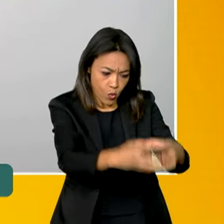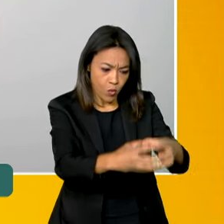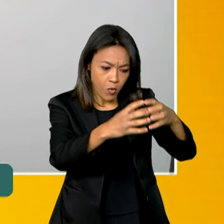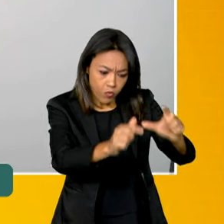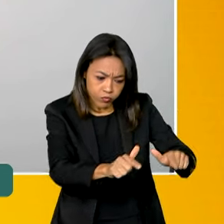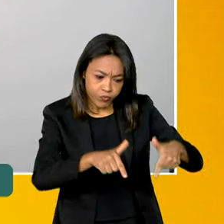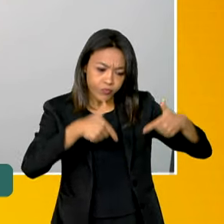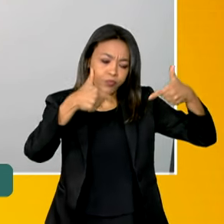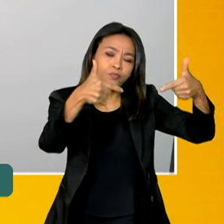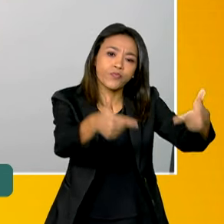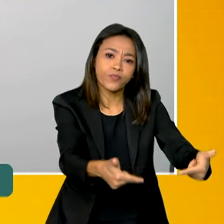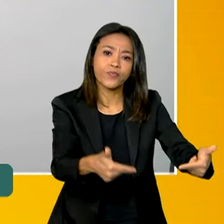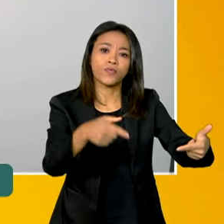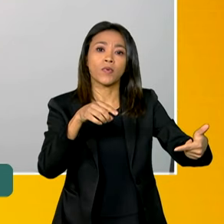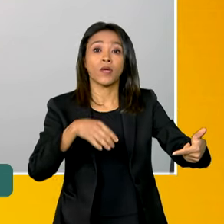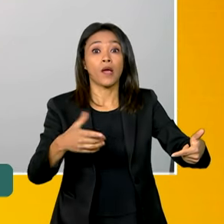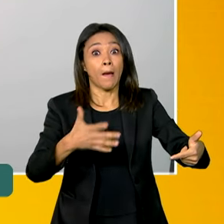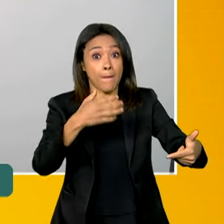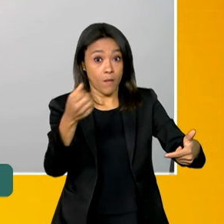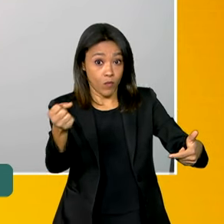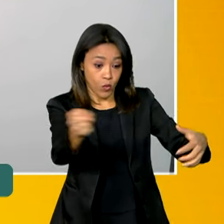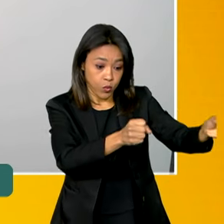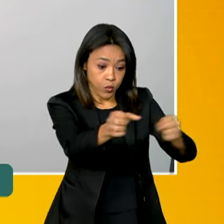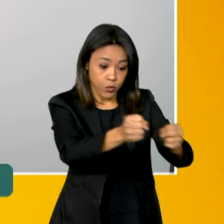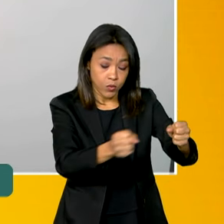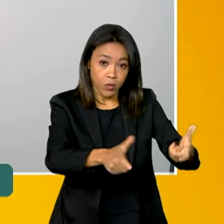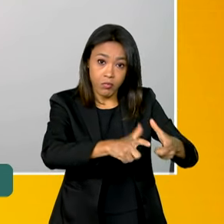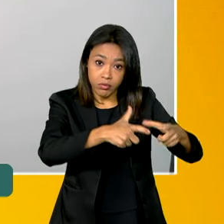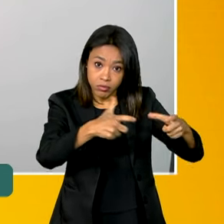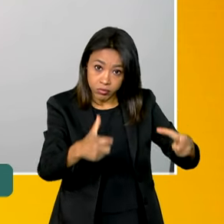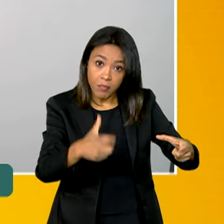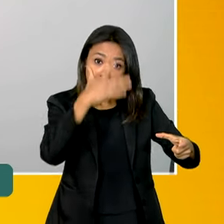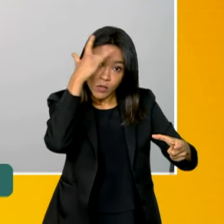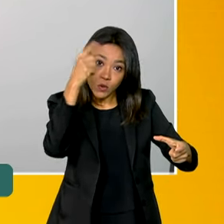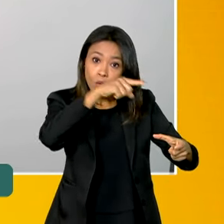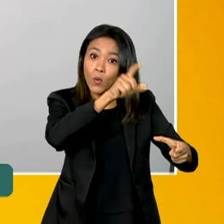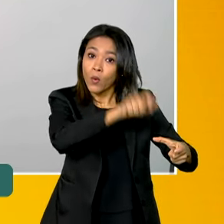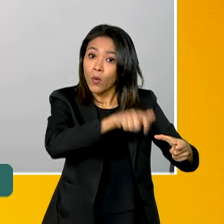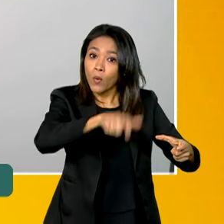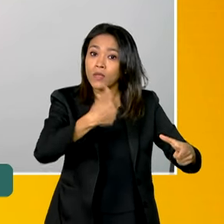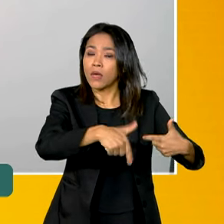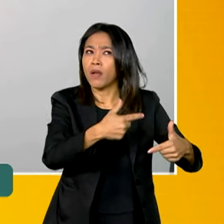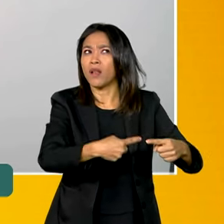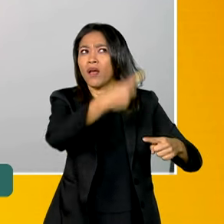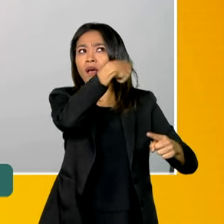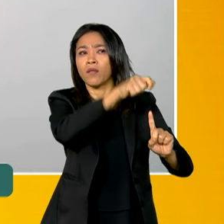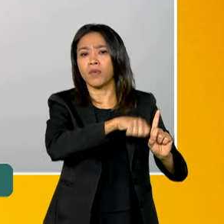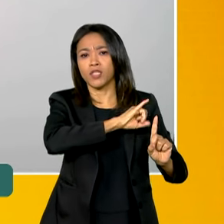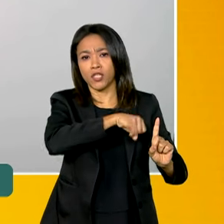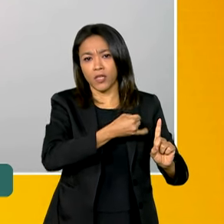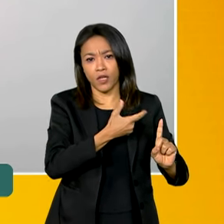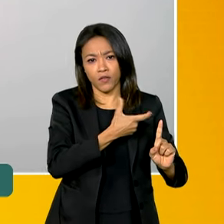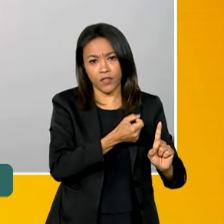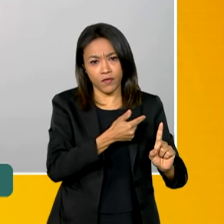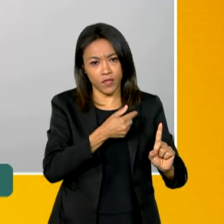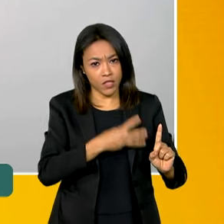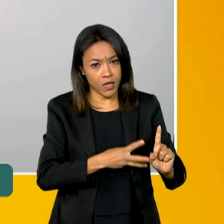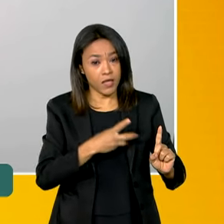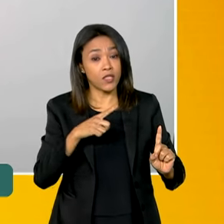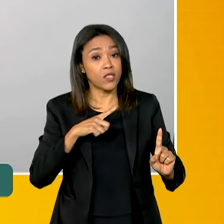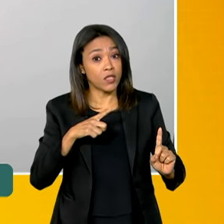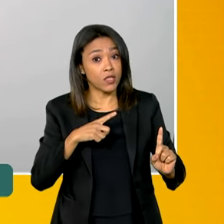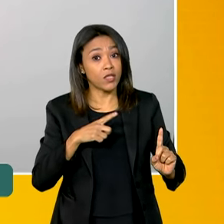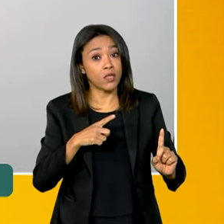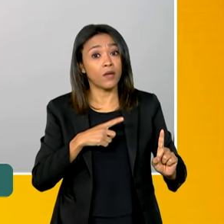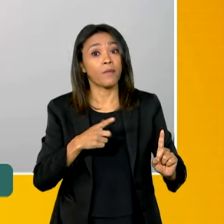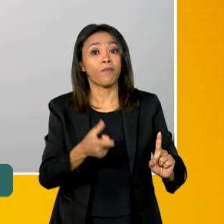aumentou o número de trabalhadores, que quando a gente iniciou, em janeiro de 2023, contávamos com